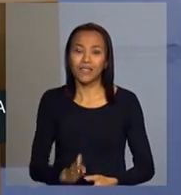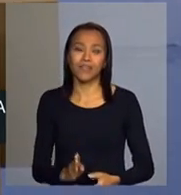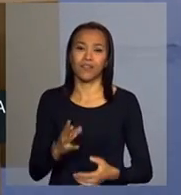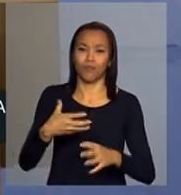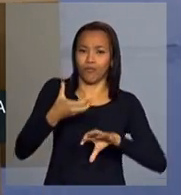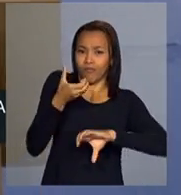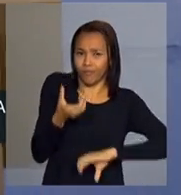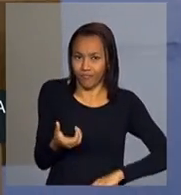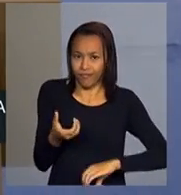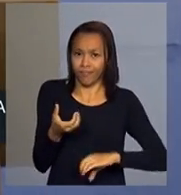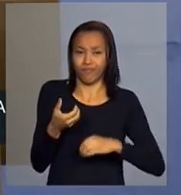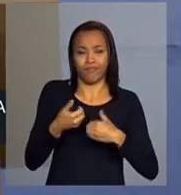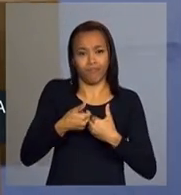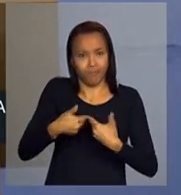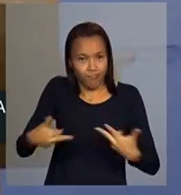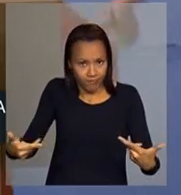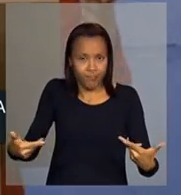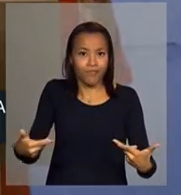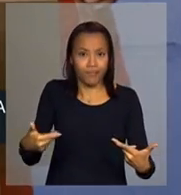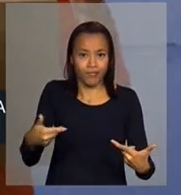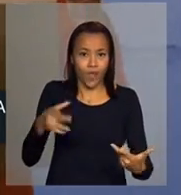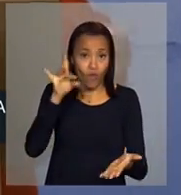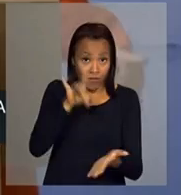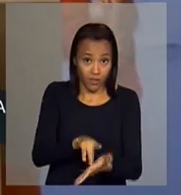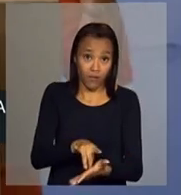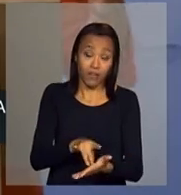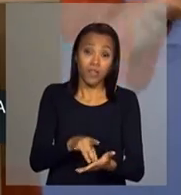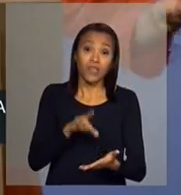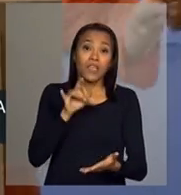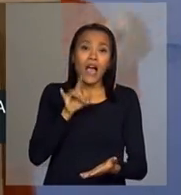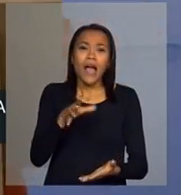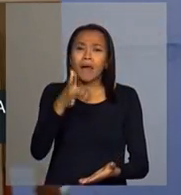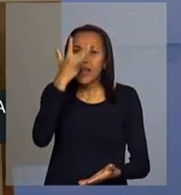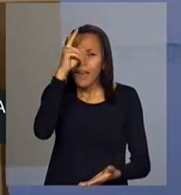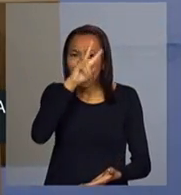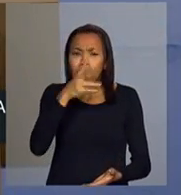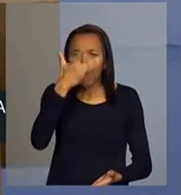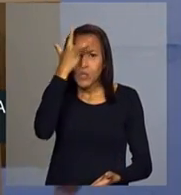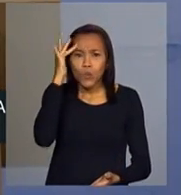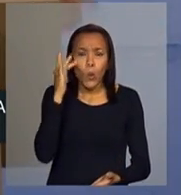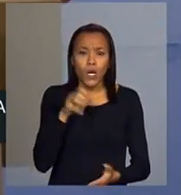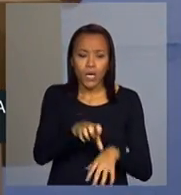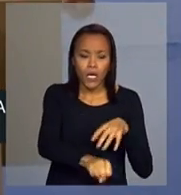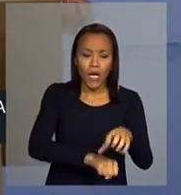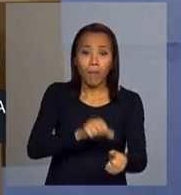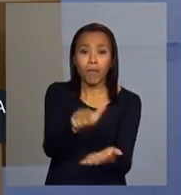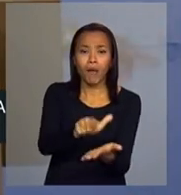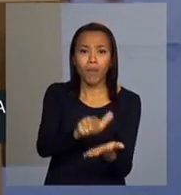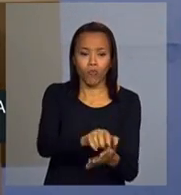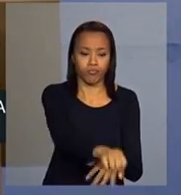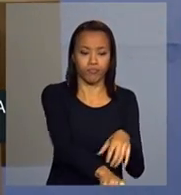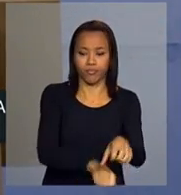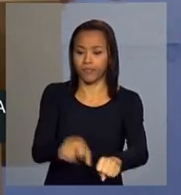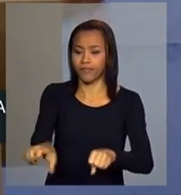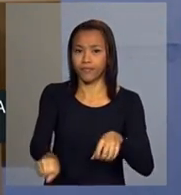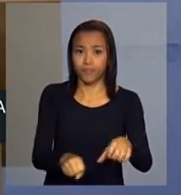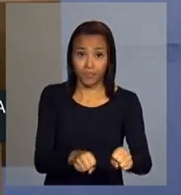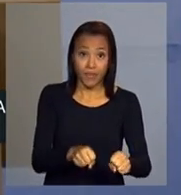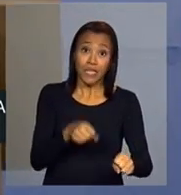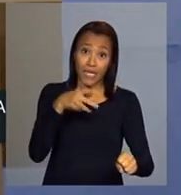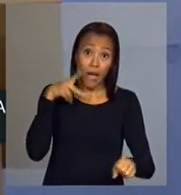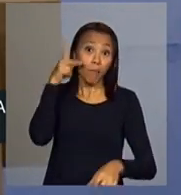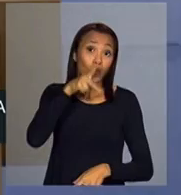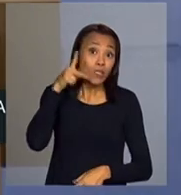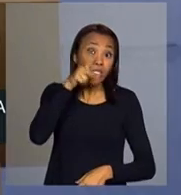entre aquele catador de papel, é fundamental que a política desse